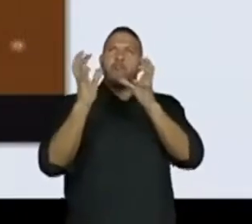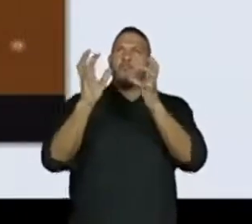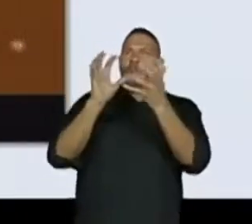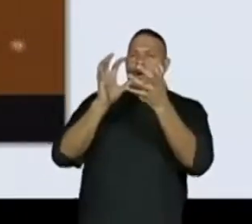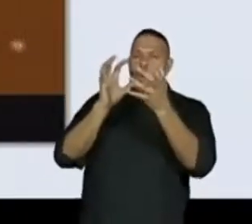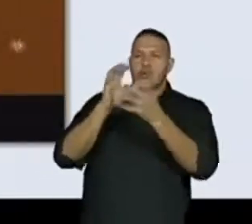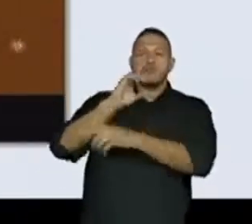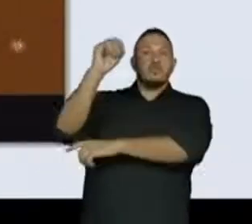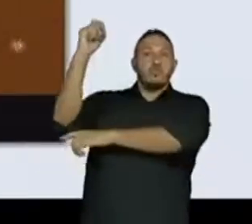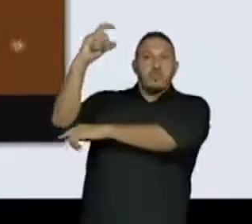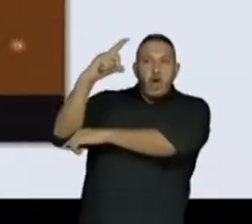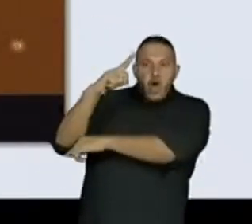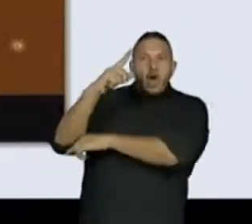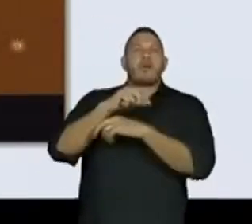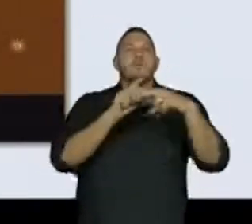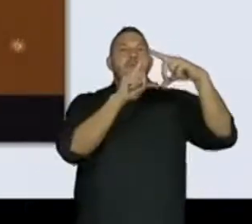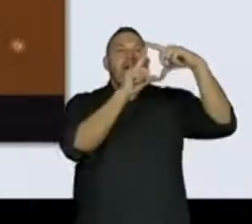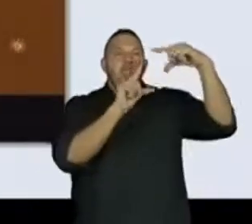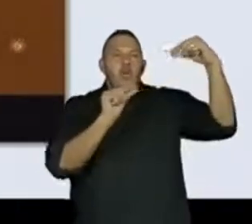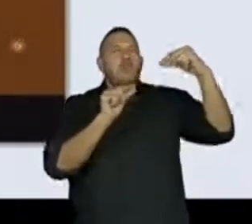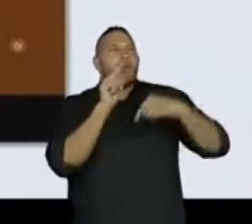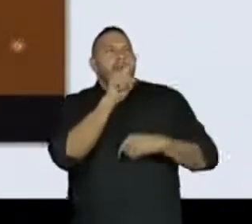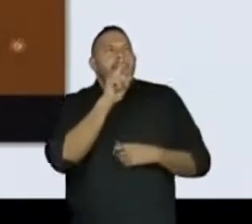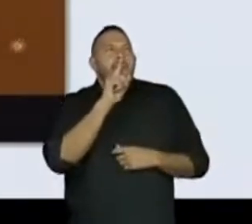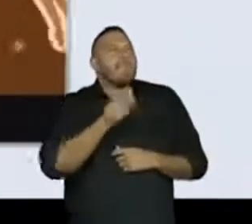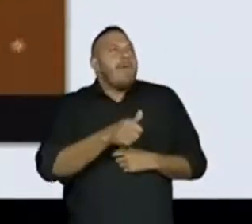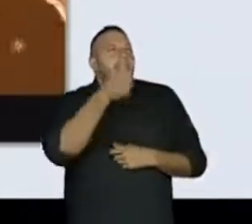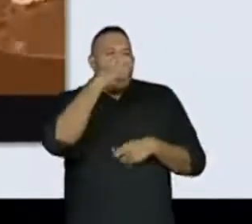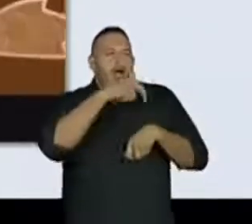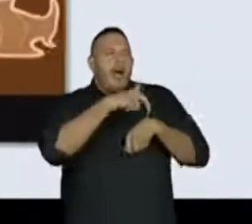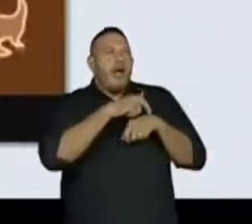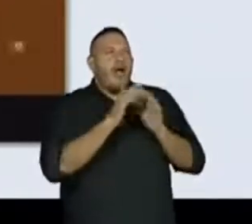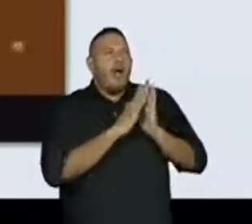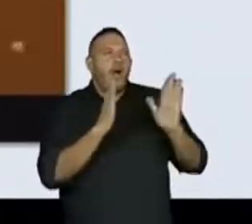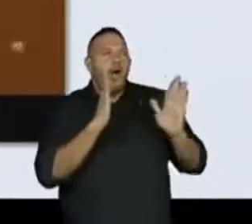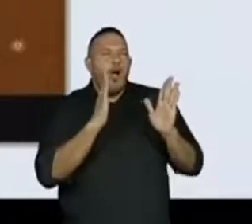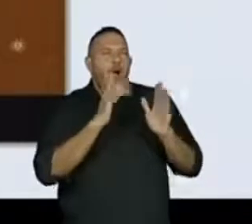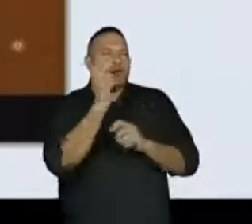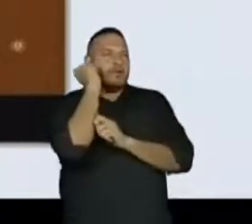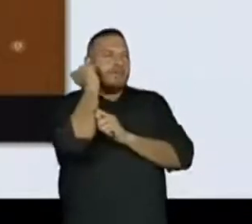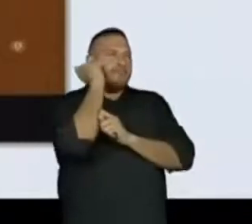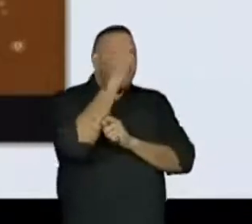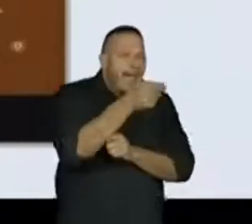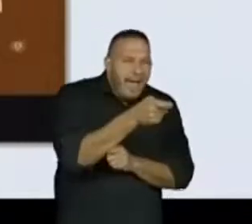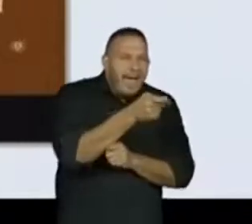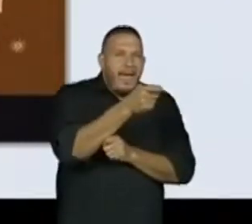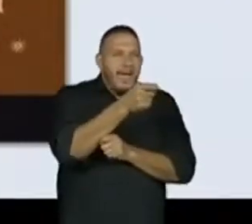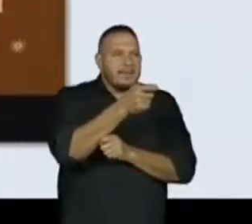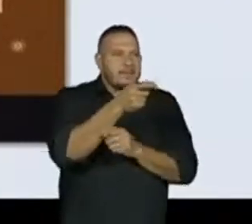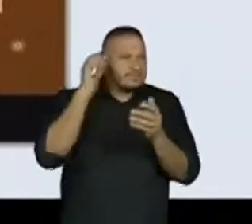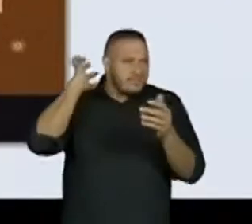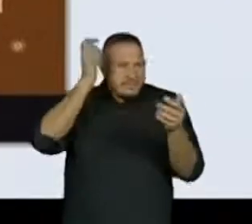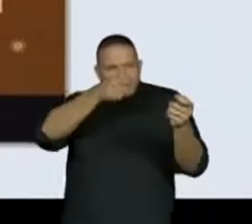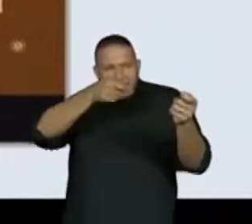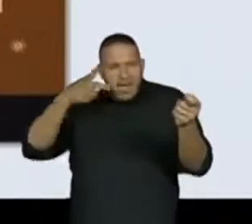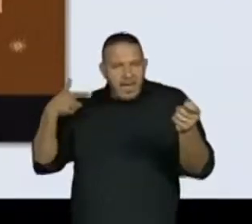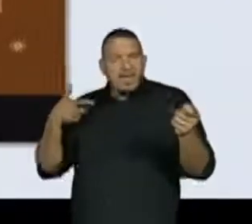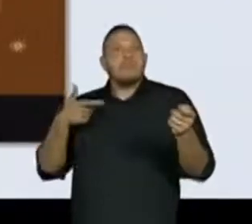lua para determinar a melhor época para a caça a pesca a lavoura e a colheita